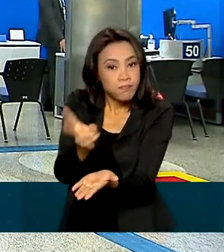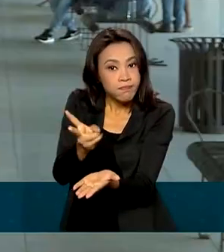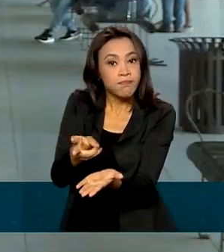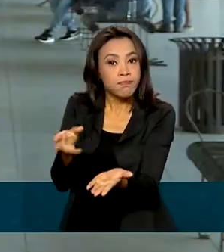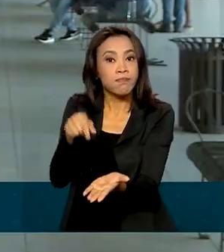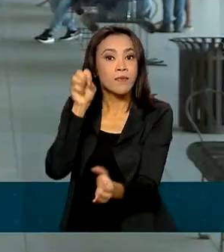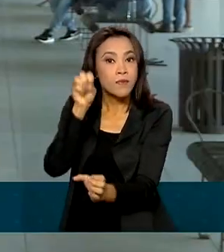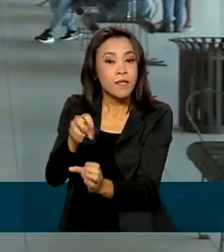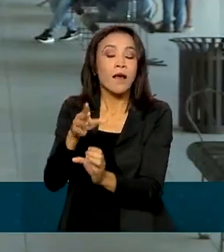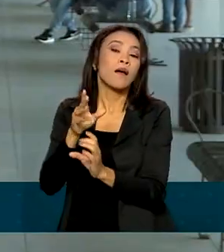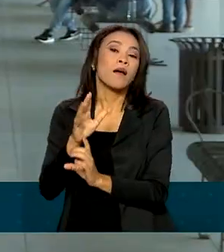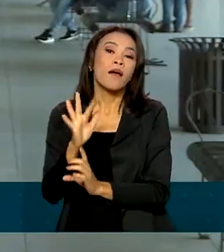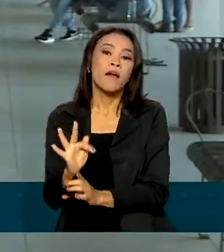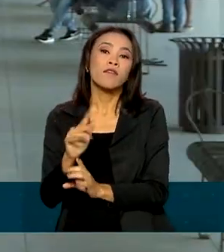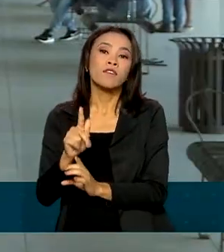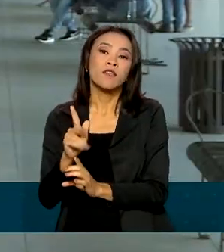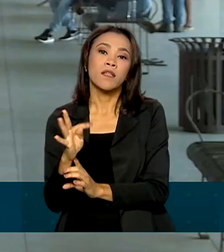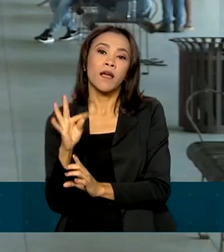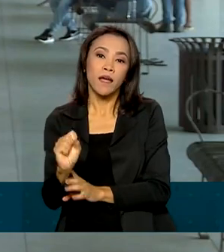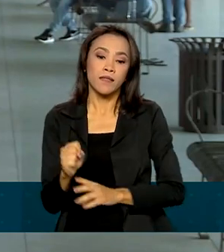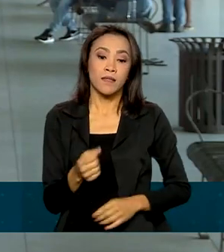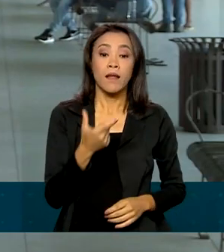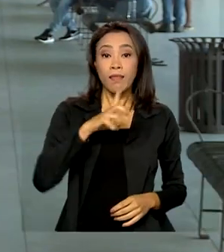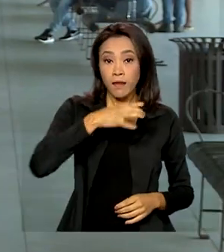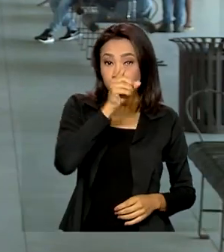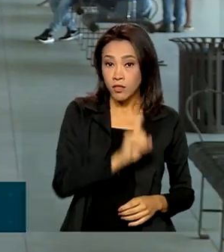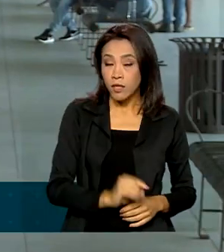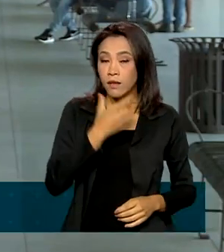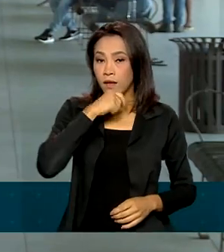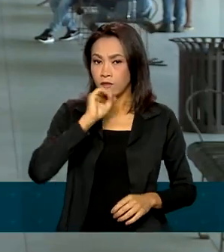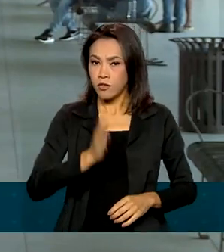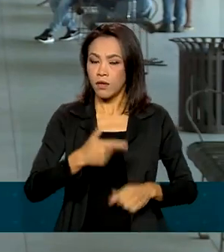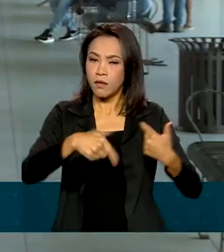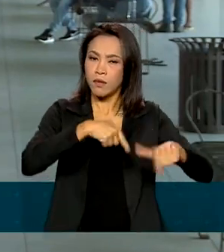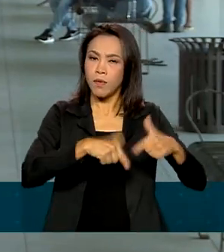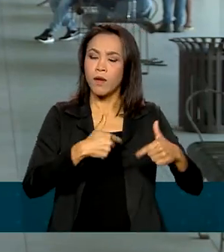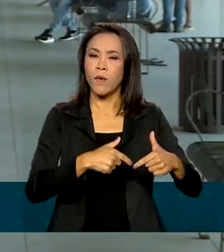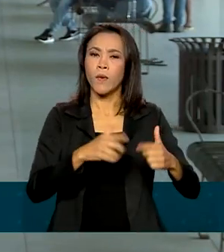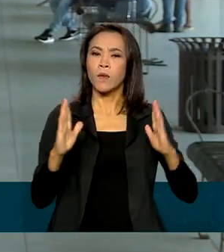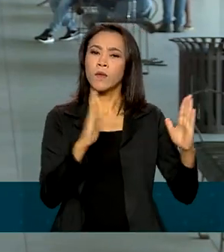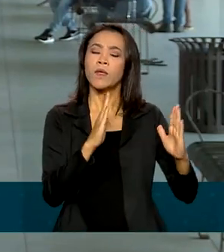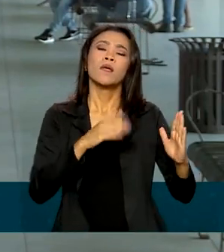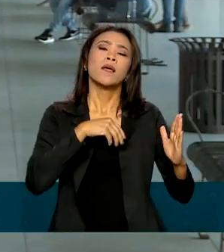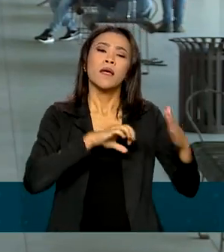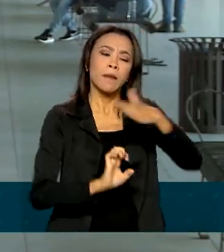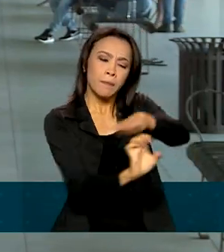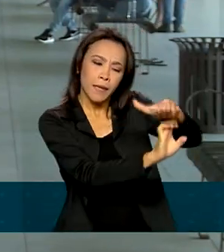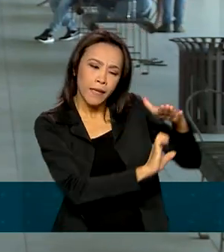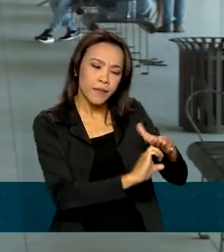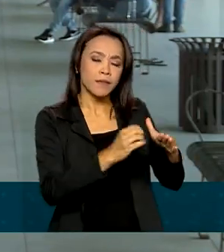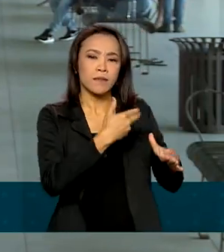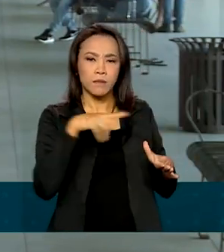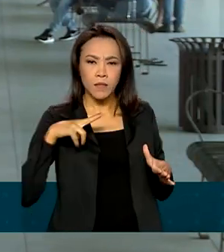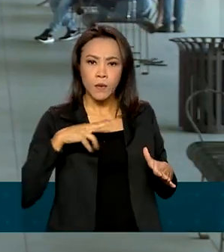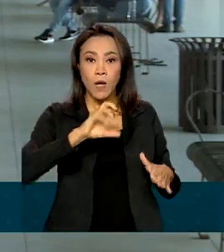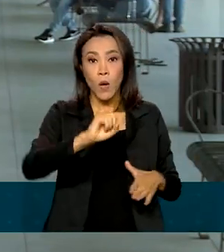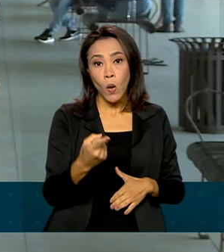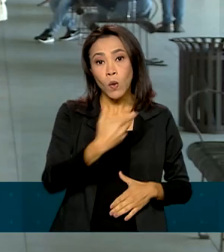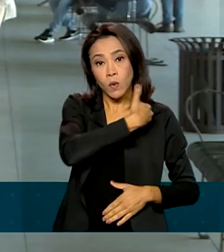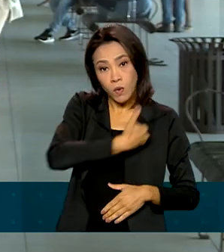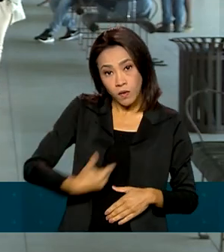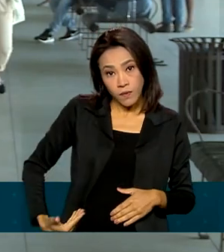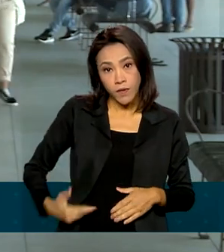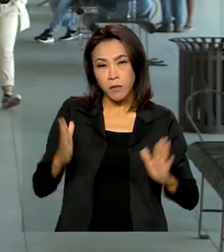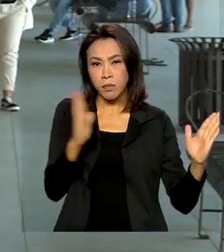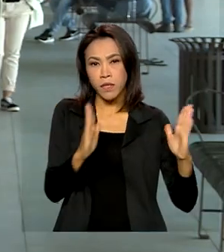Tem direito a sacar o benefício quem trabalhou com carteira assinada em empresas privadas ou órgãos públicos